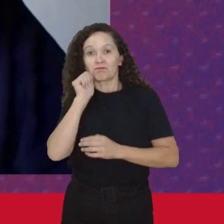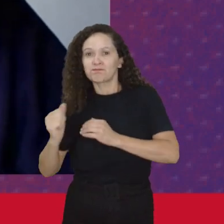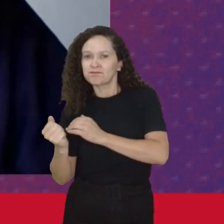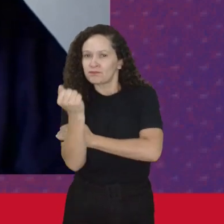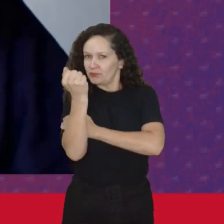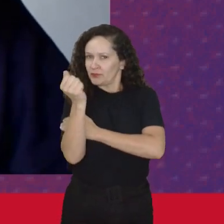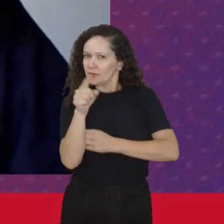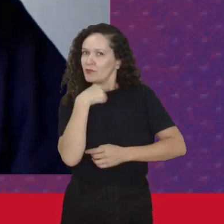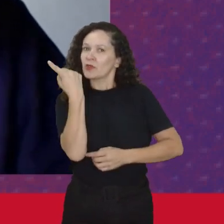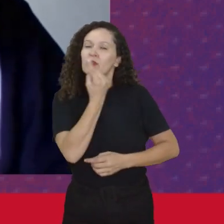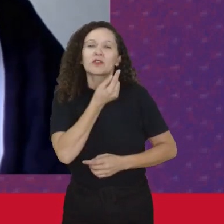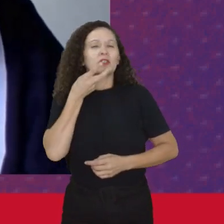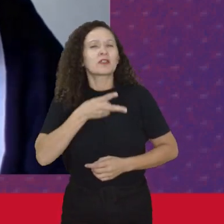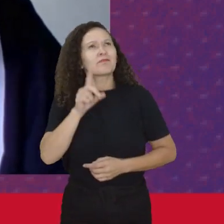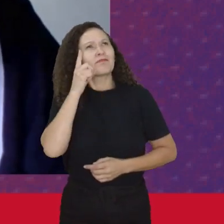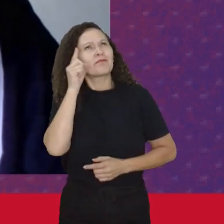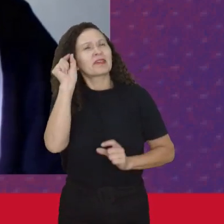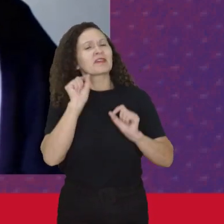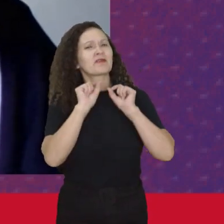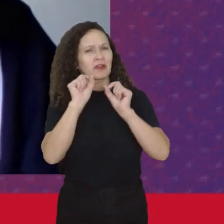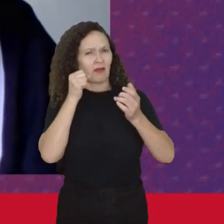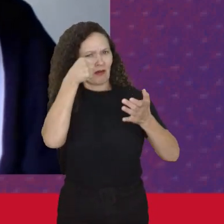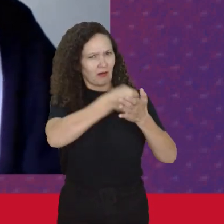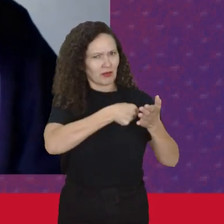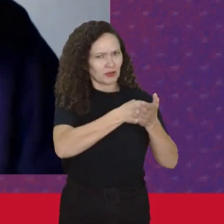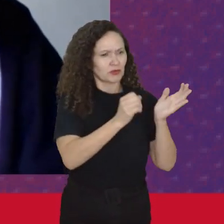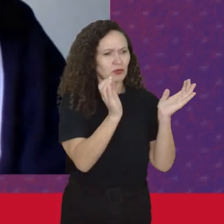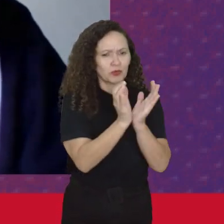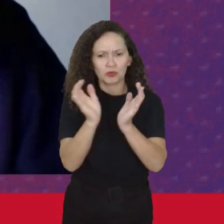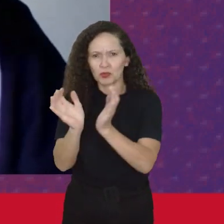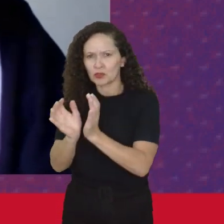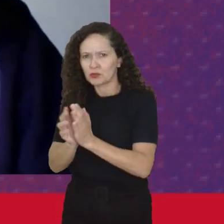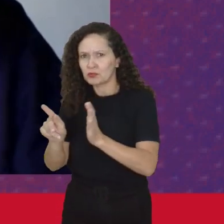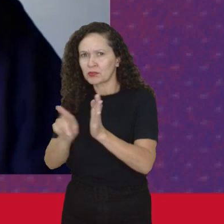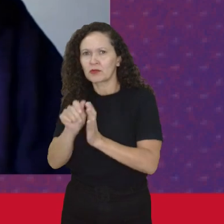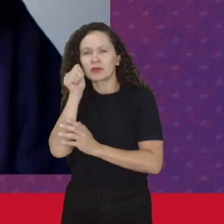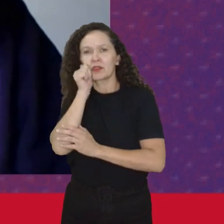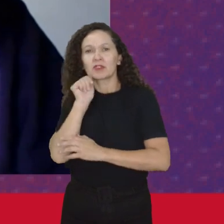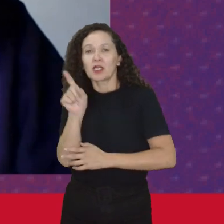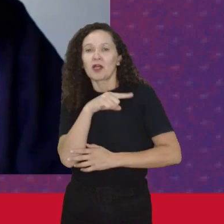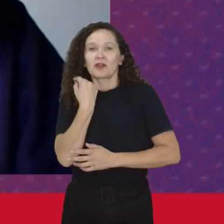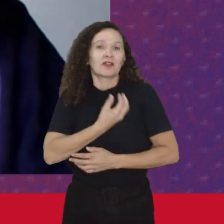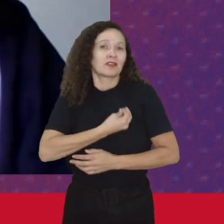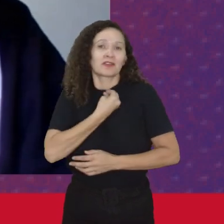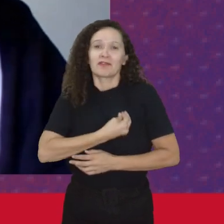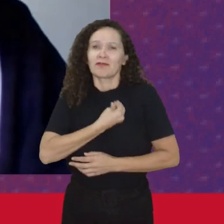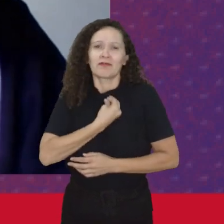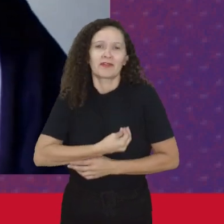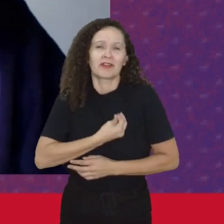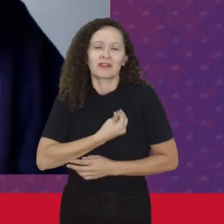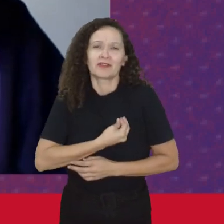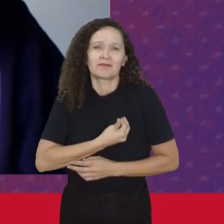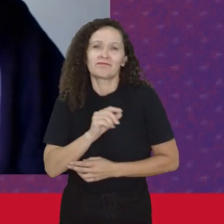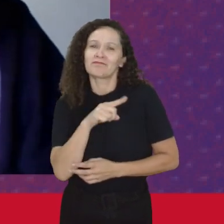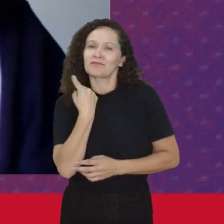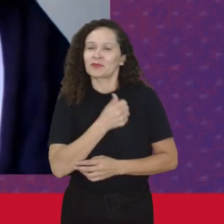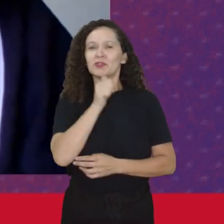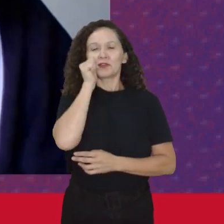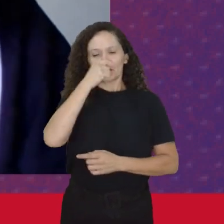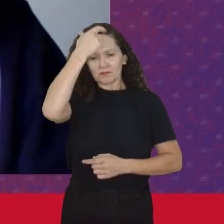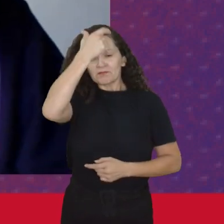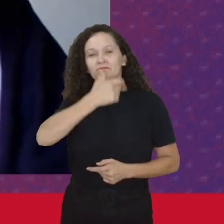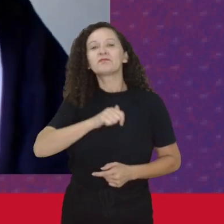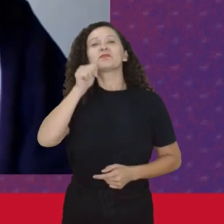A gente pensar que essas lutas são parte do nosso cotidiano E que nós mulheres,